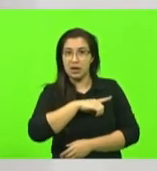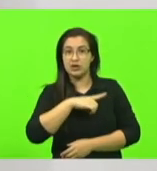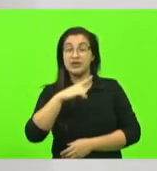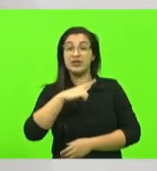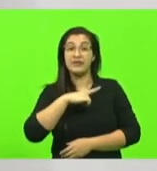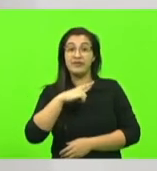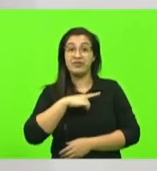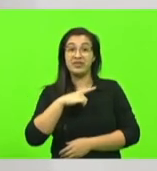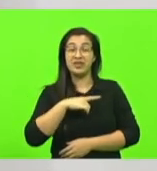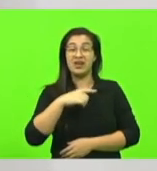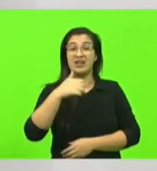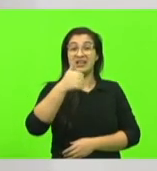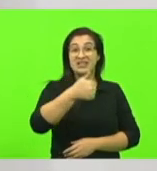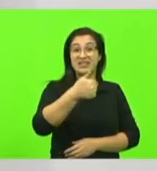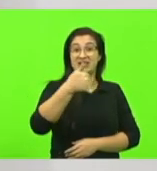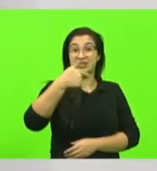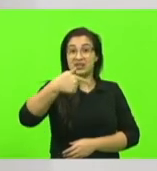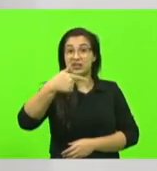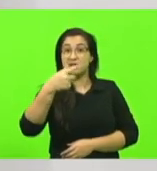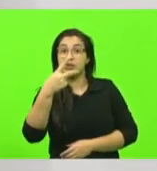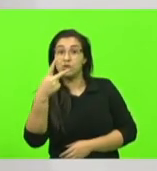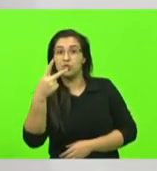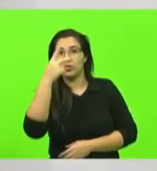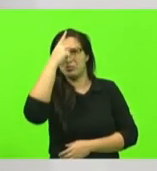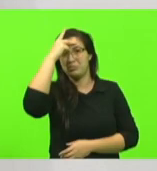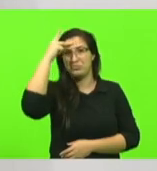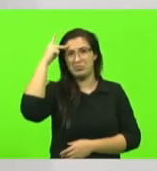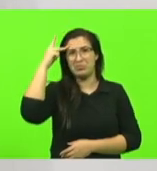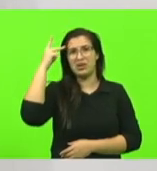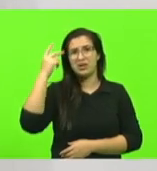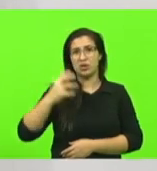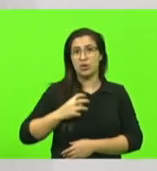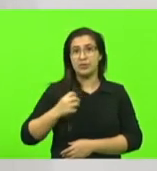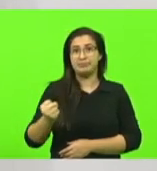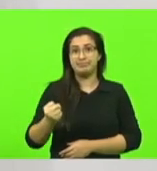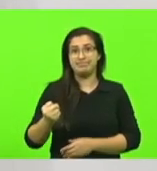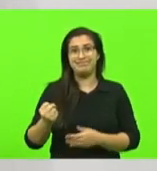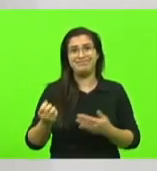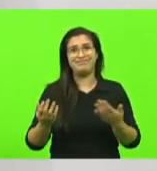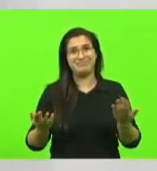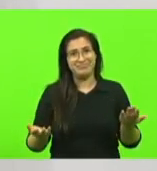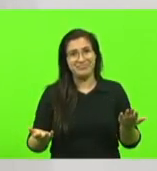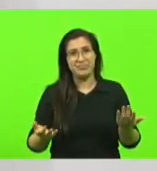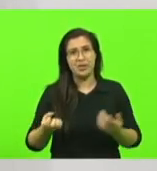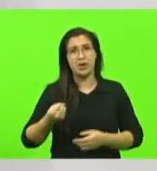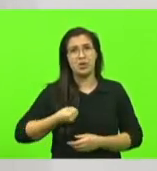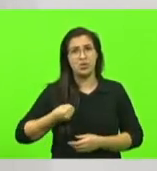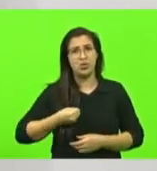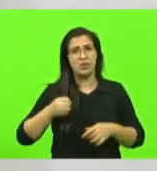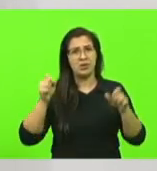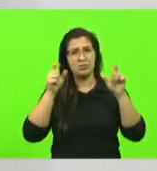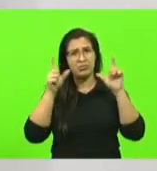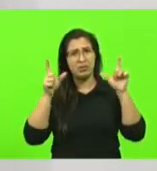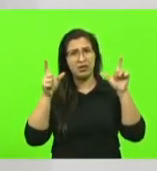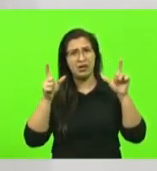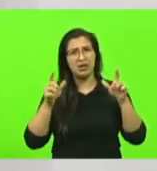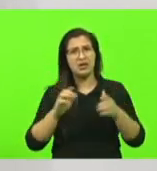172 suicídios é um número alarmante e é um número